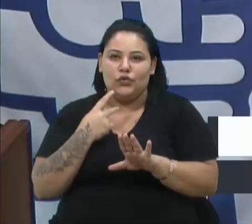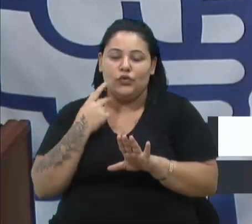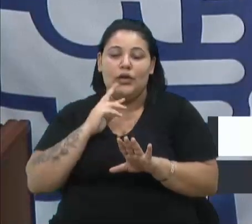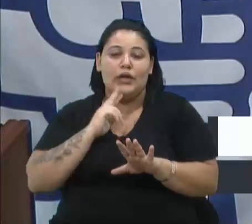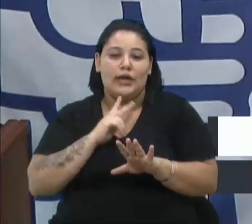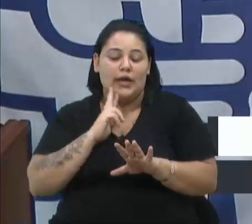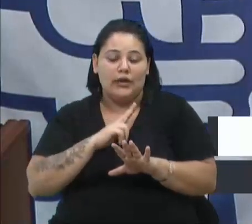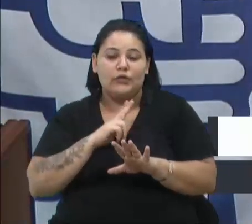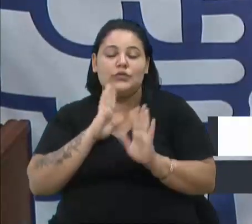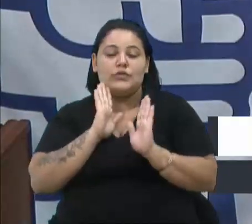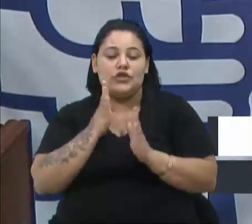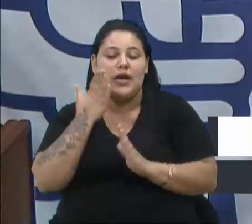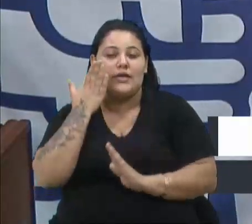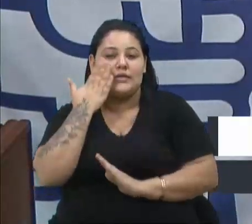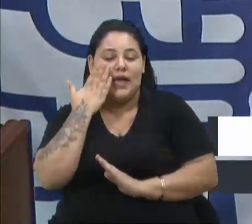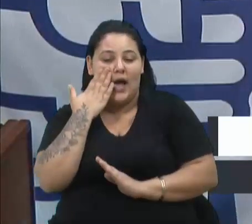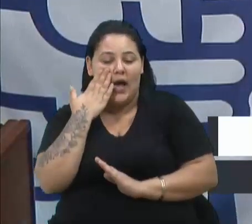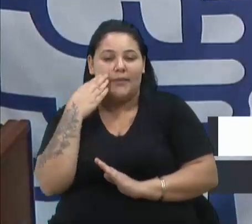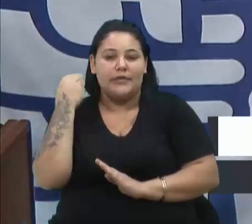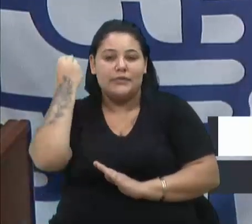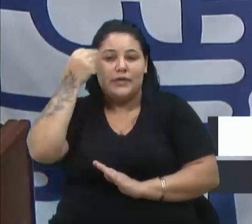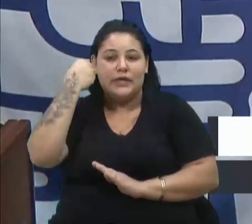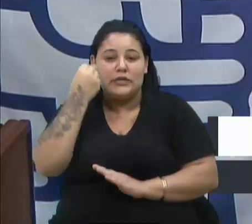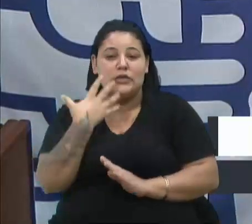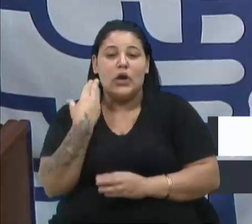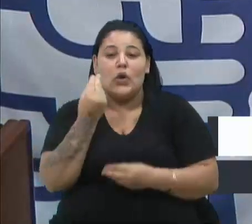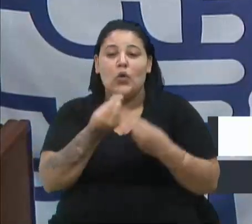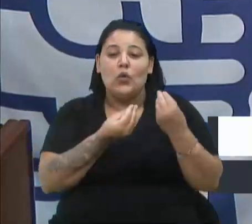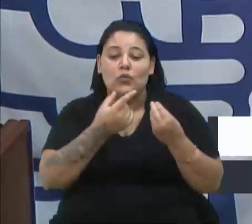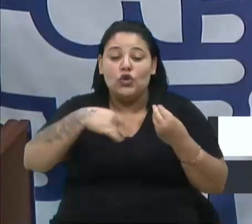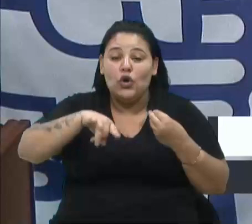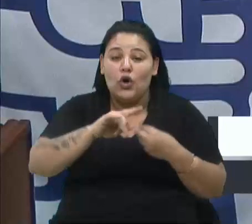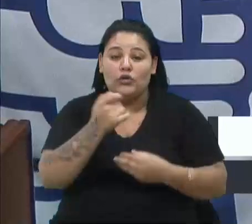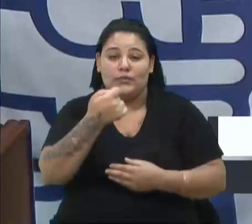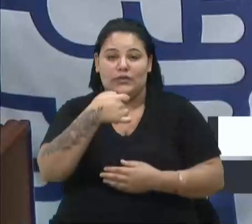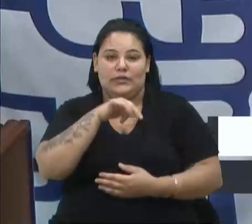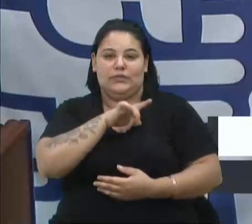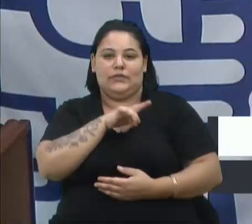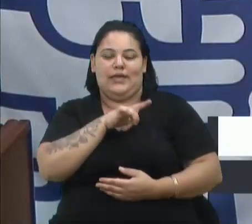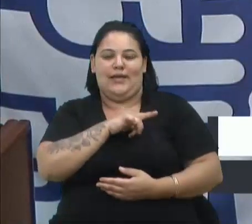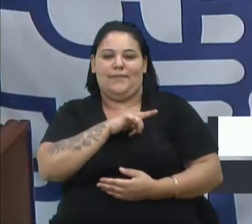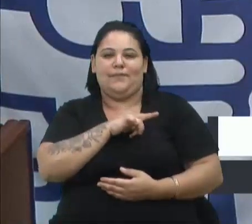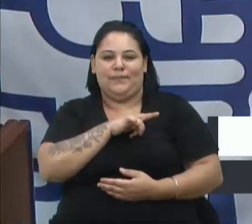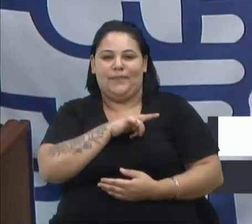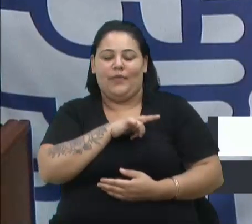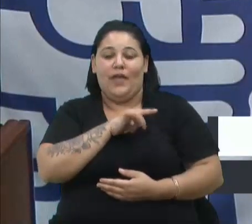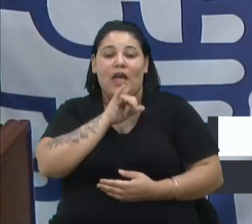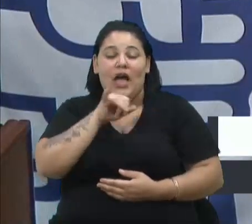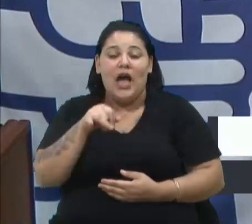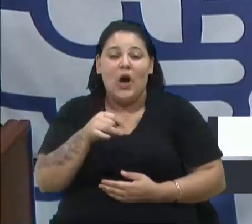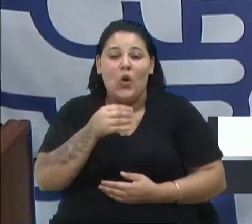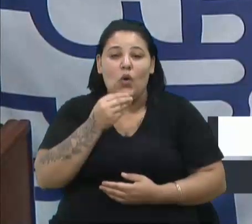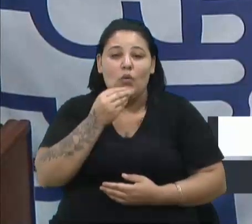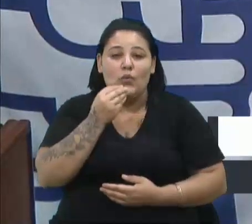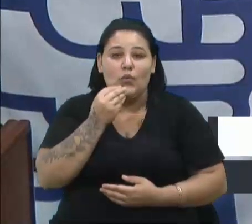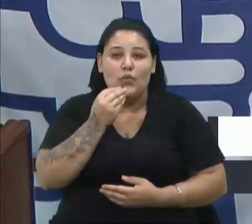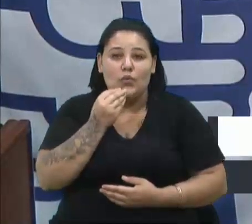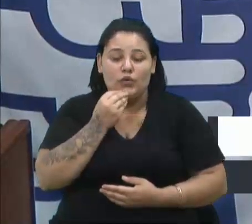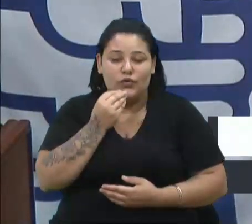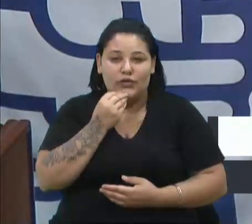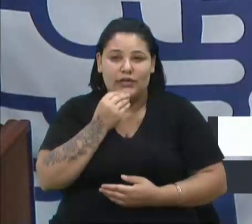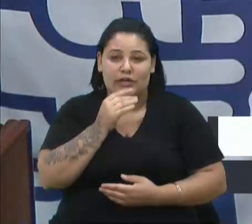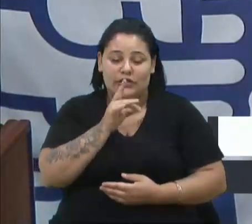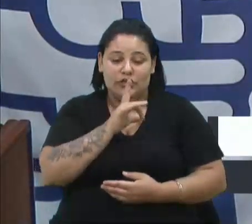consciência, essa experiência do quanto nós precisamos de termos a oportunização a